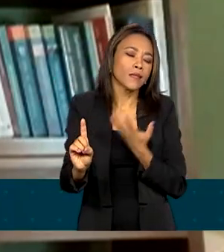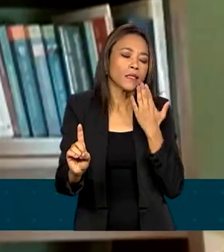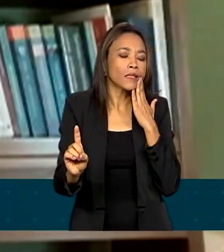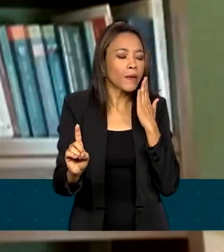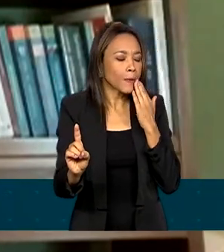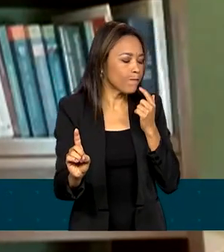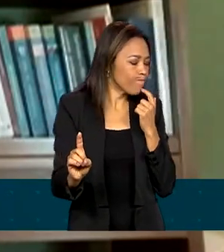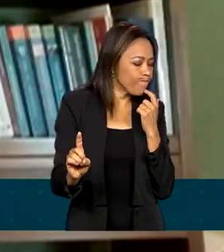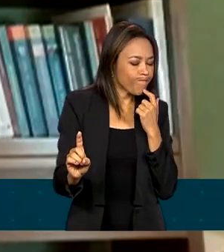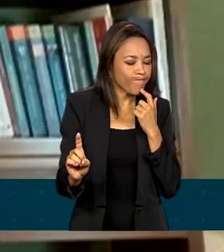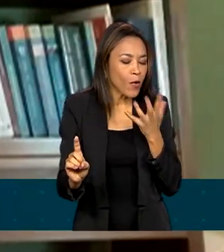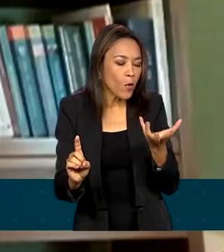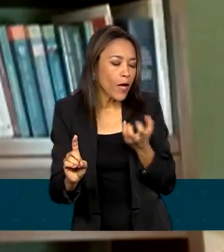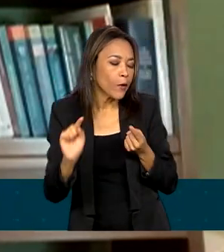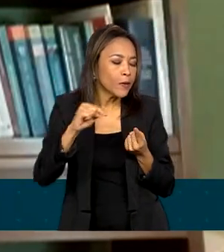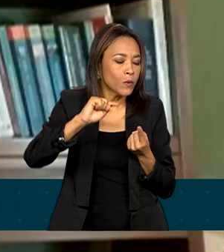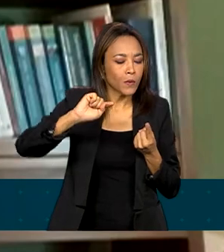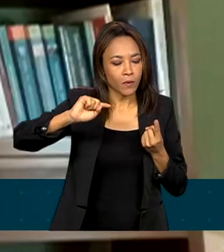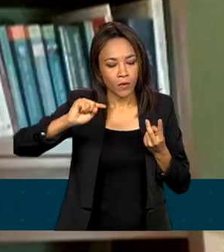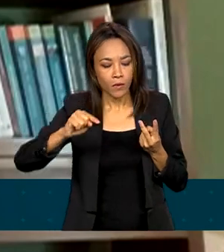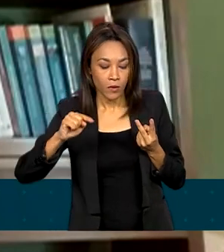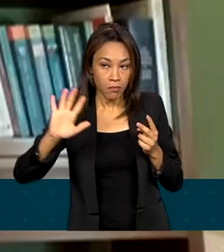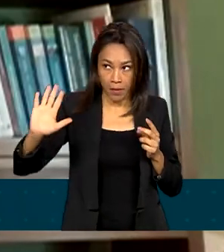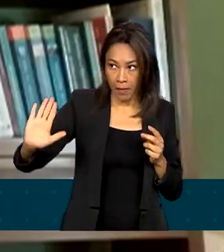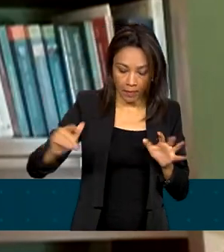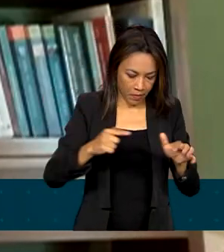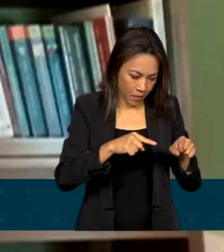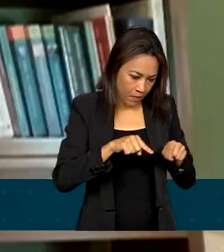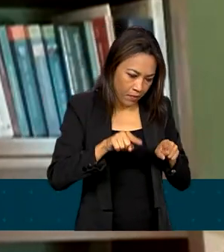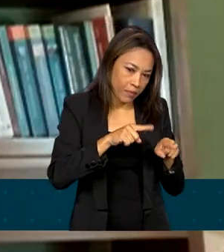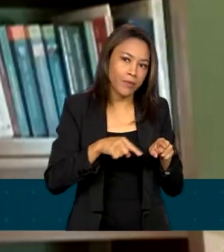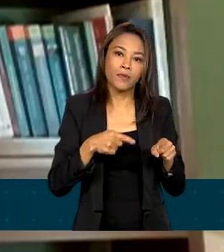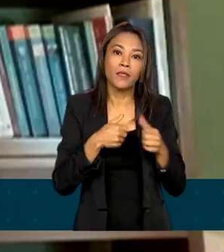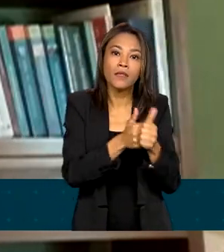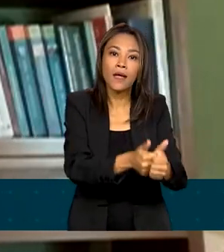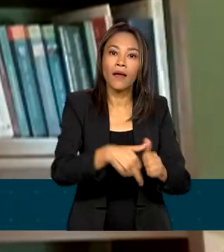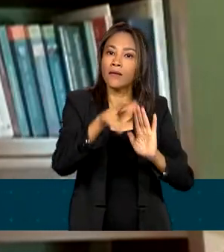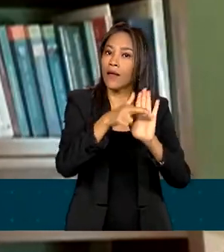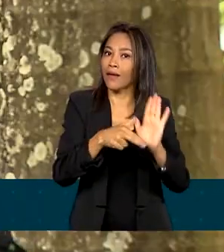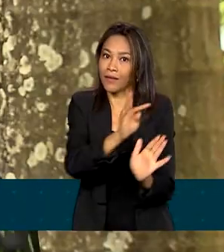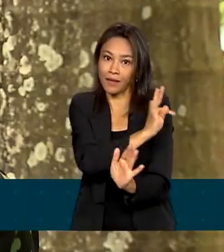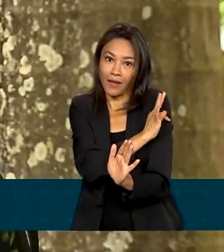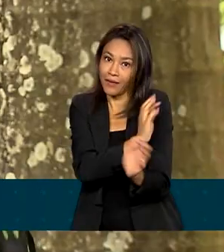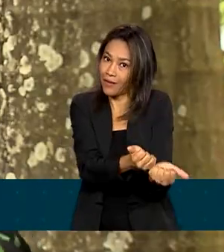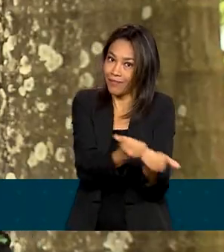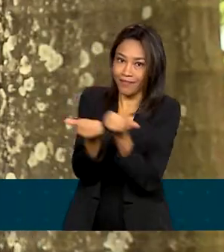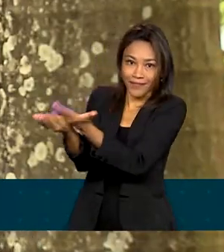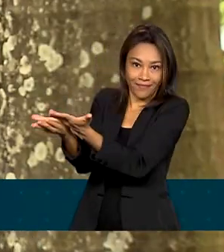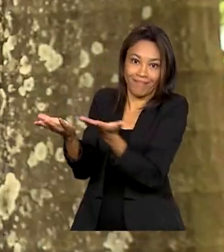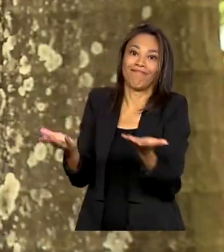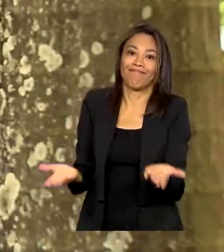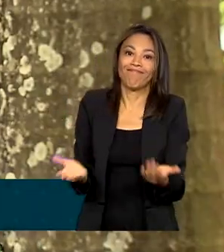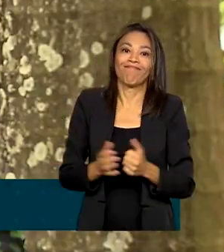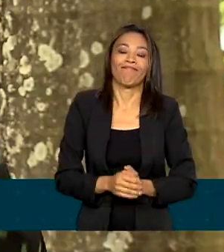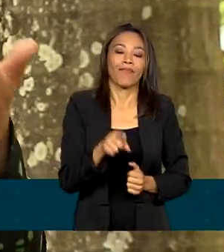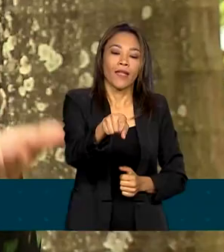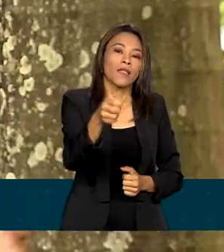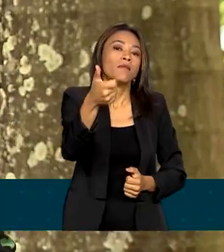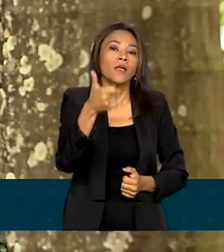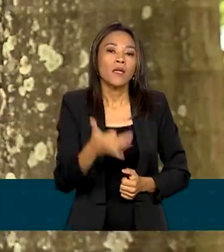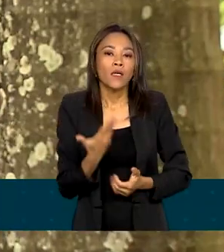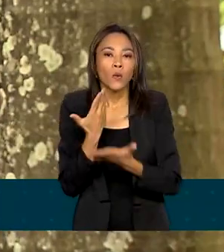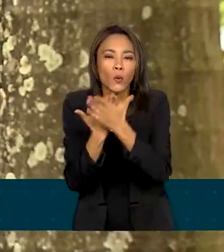determinado nível de antocianina, a gente vai aqui e vende esse determinado tipo de antocianina. O estudo de inteligência de